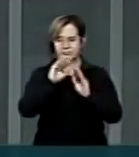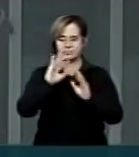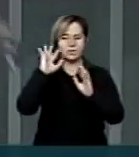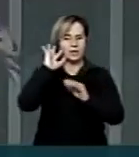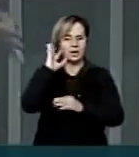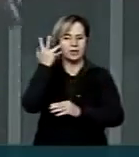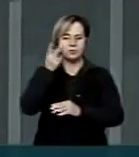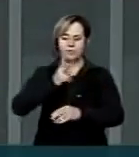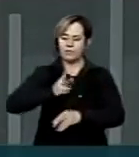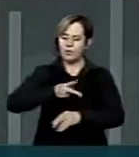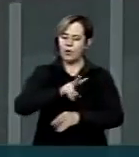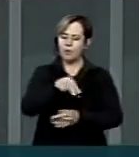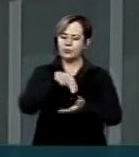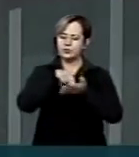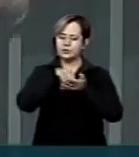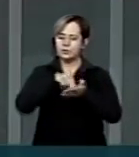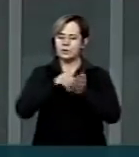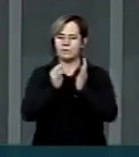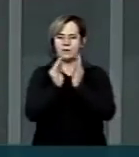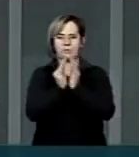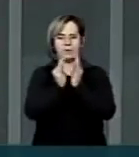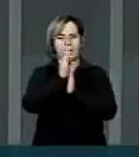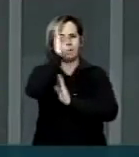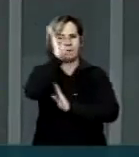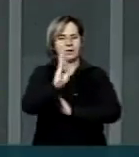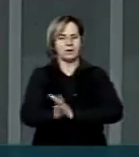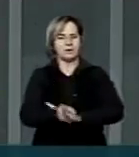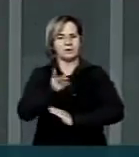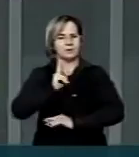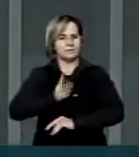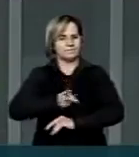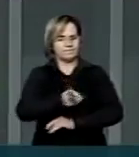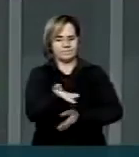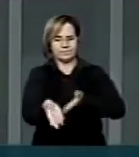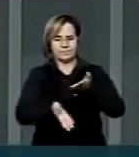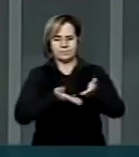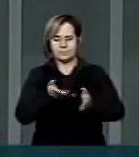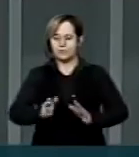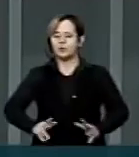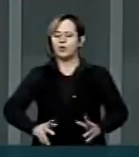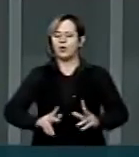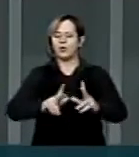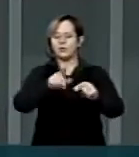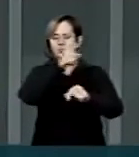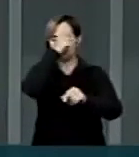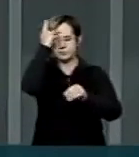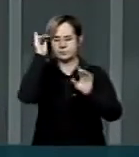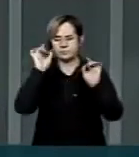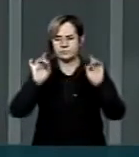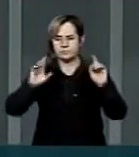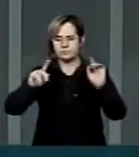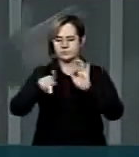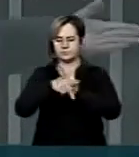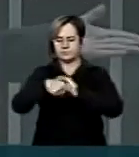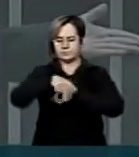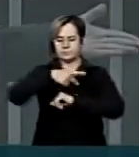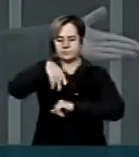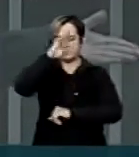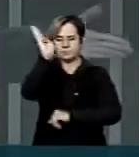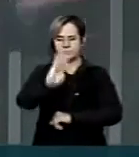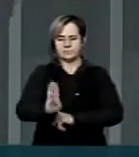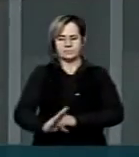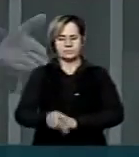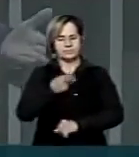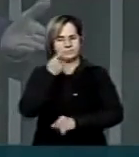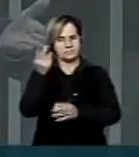continuar as APAES brasileiras funcionando para atender todos os excepcionais do nosso querido Brasil. Eu faço esse